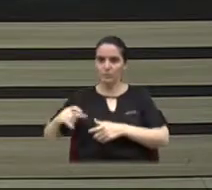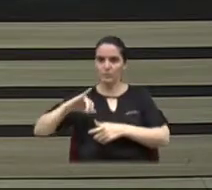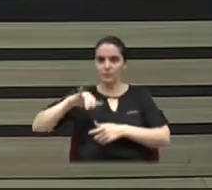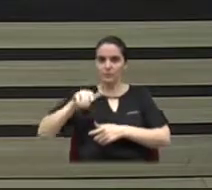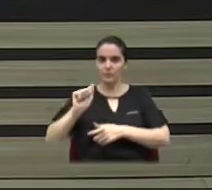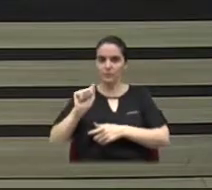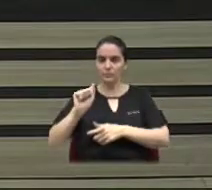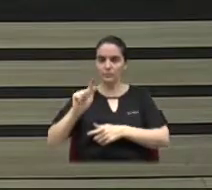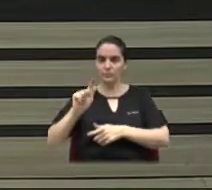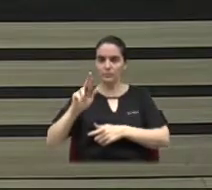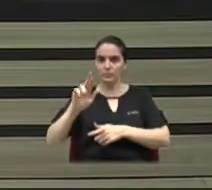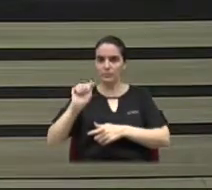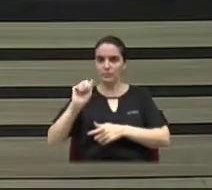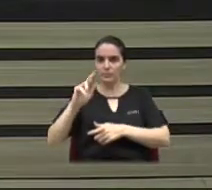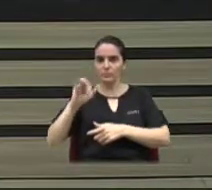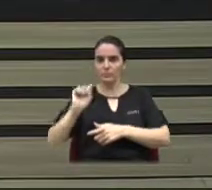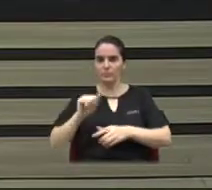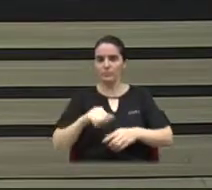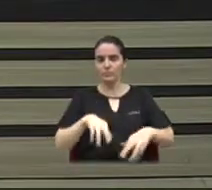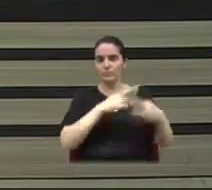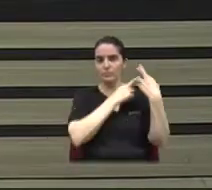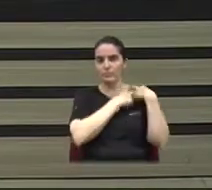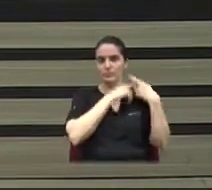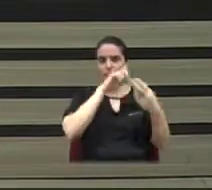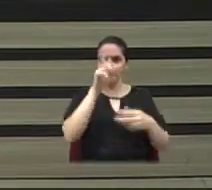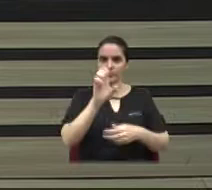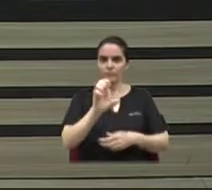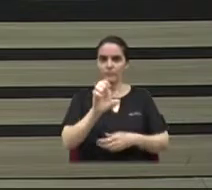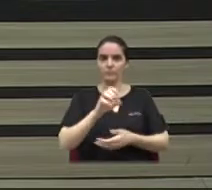Jaguari. Vereador José Roberto Bernardo.